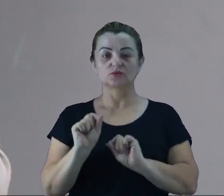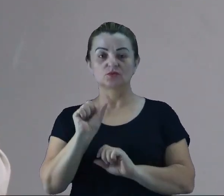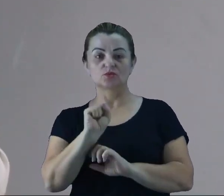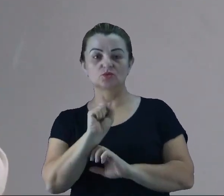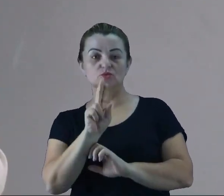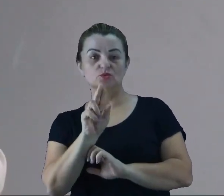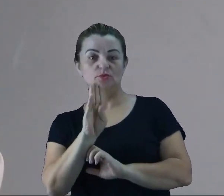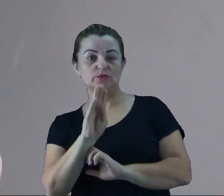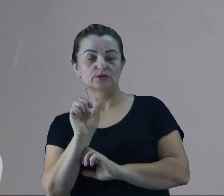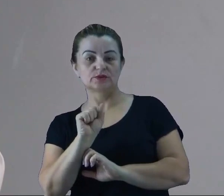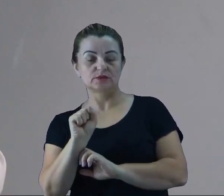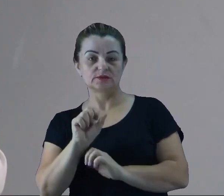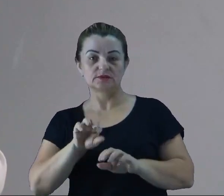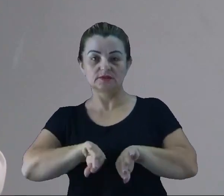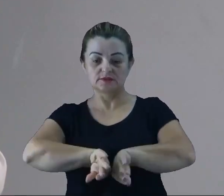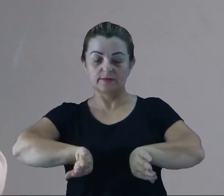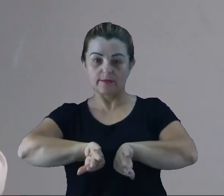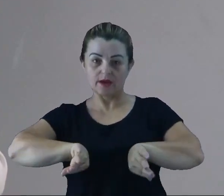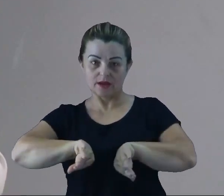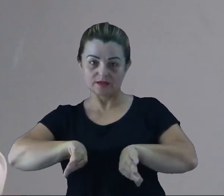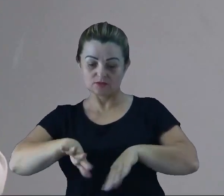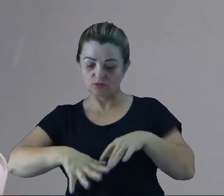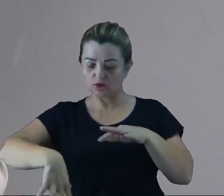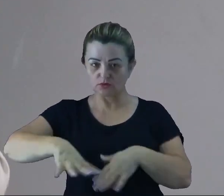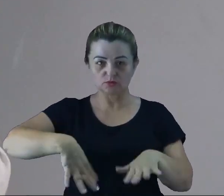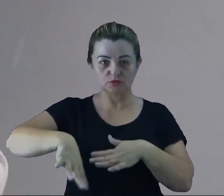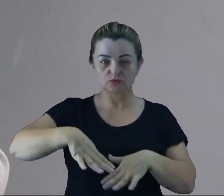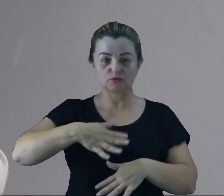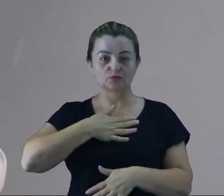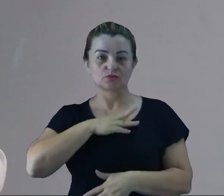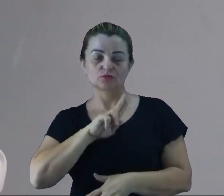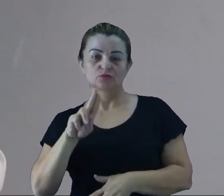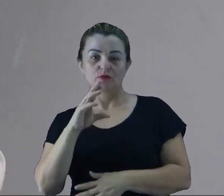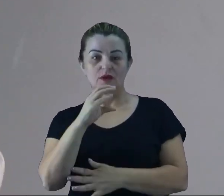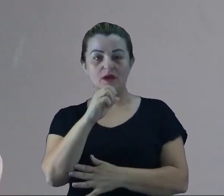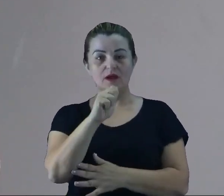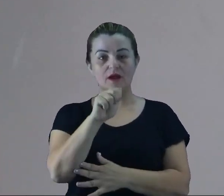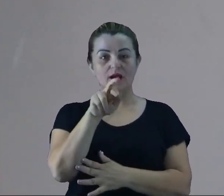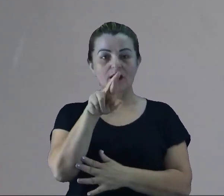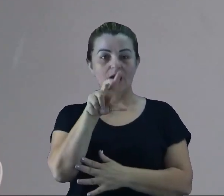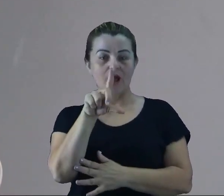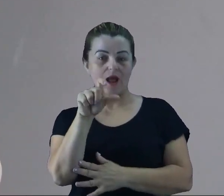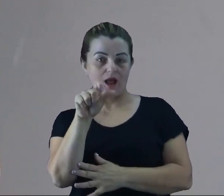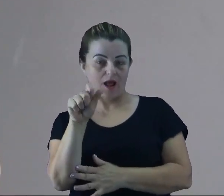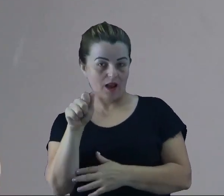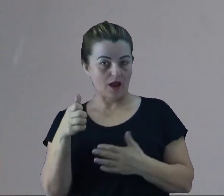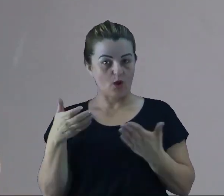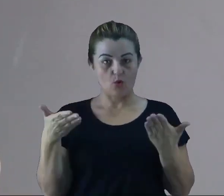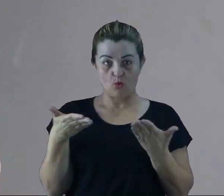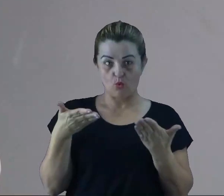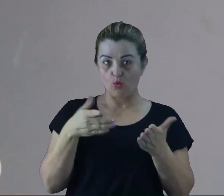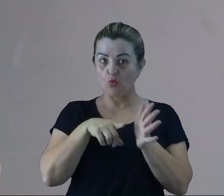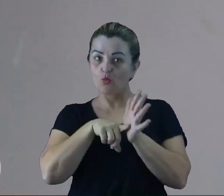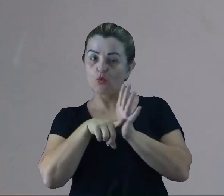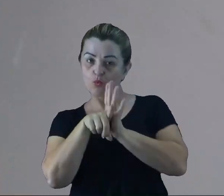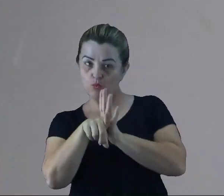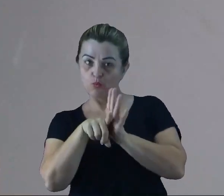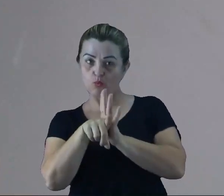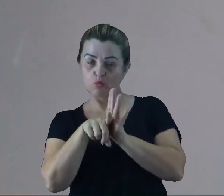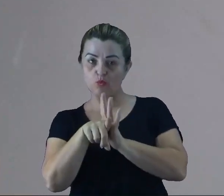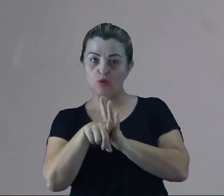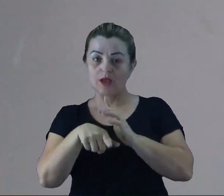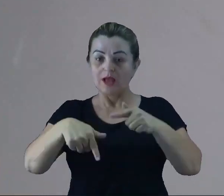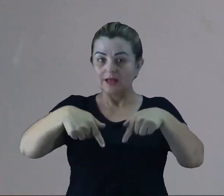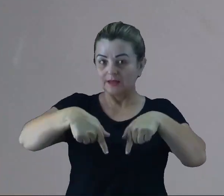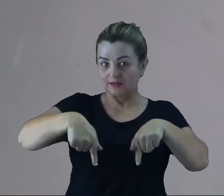separação das misturas. Meu nome é Carla e vamos lá. Então hoje a gente vai começar aqui fazendo uma pergunta. Na